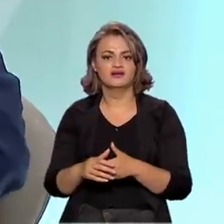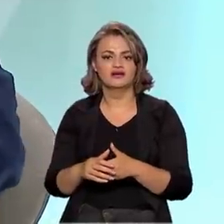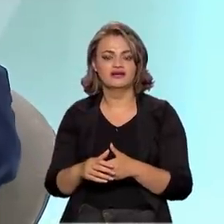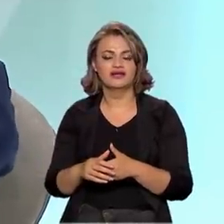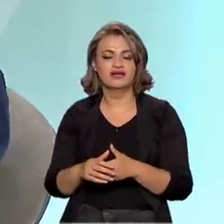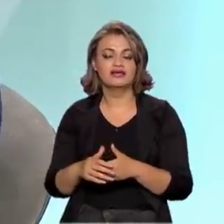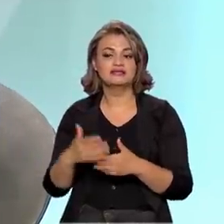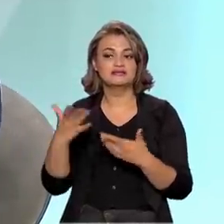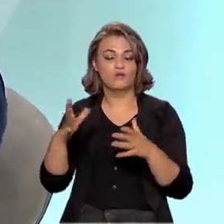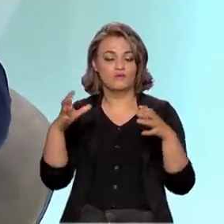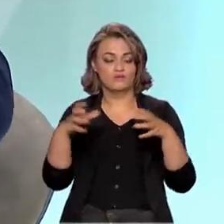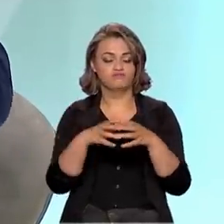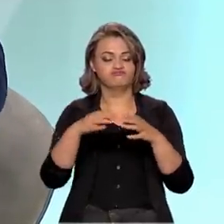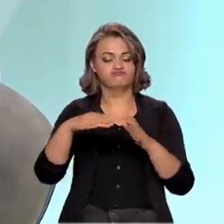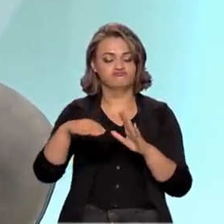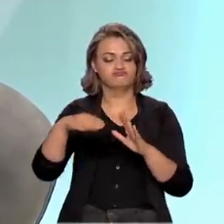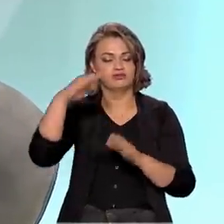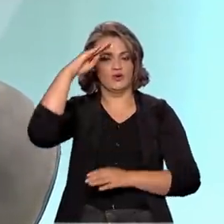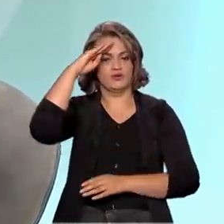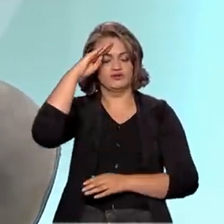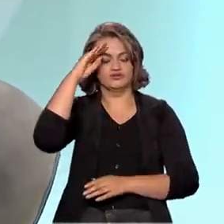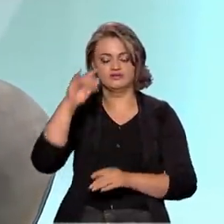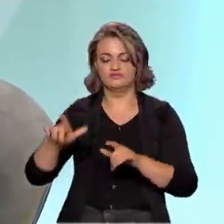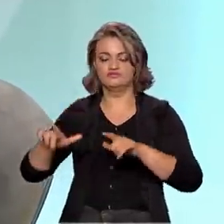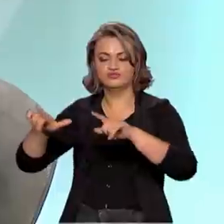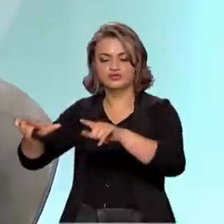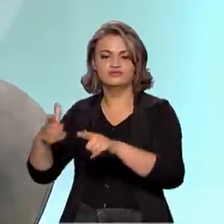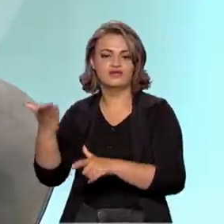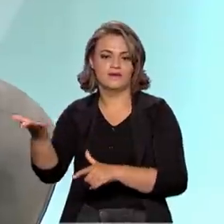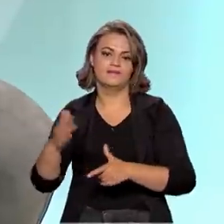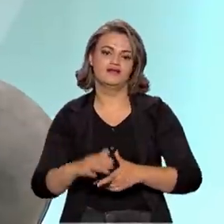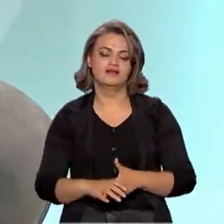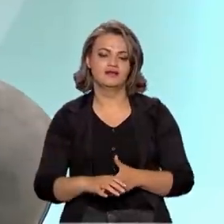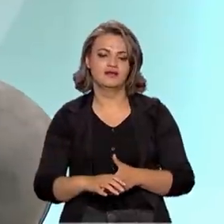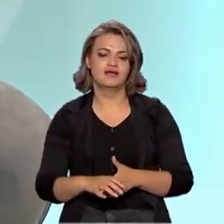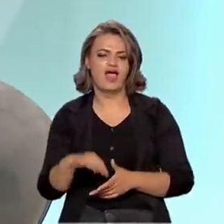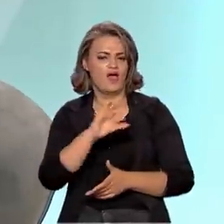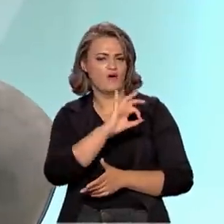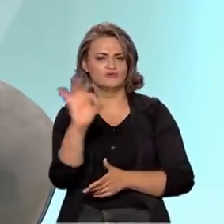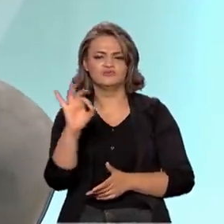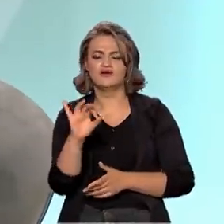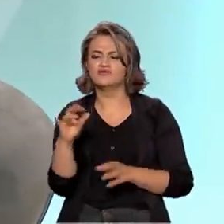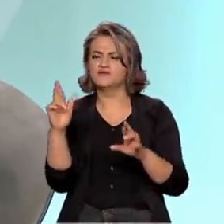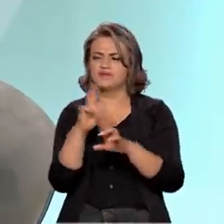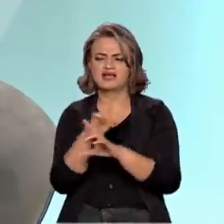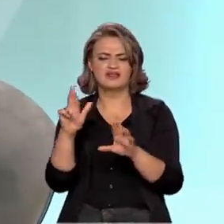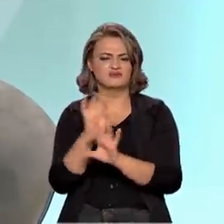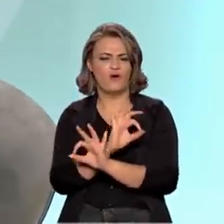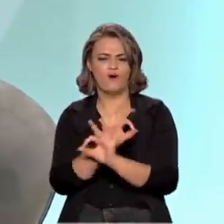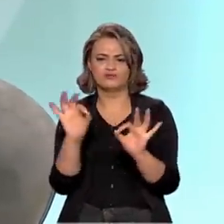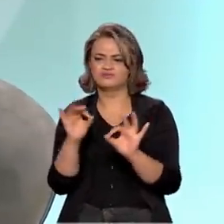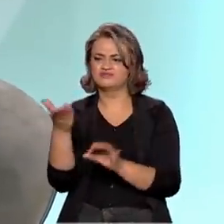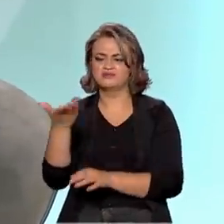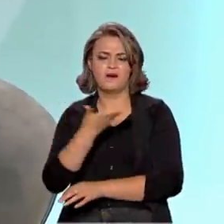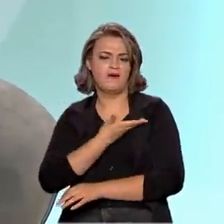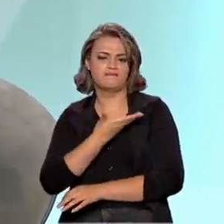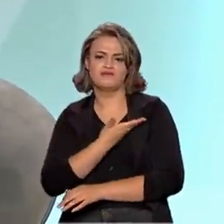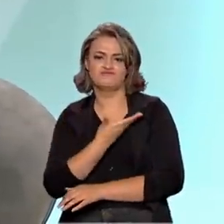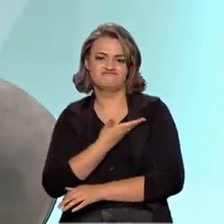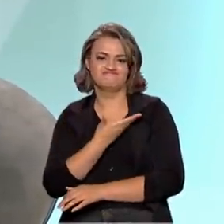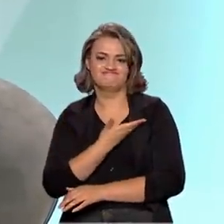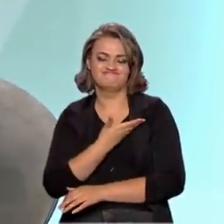Então, hoje em dia, o Comando da Aeronáutica colocou titulação de terras para eles, o que é excelente. Eu tenho um relacionamento muito bom com eles, né? São meus amigos lá.